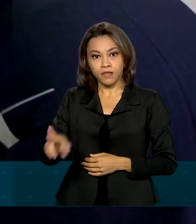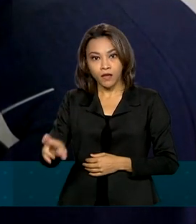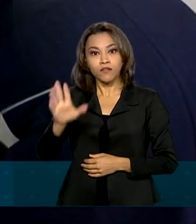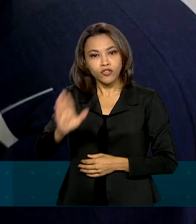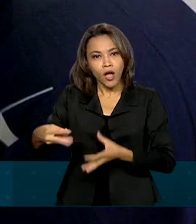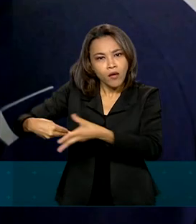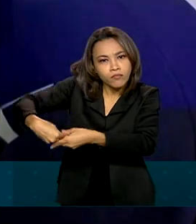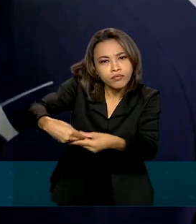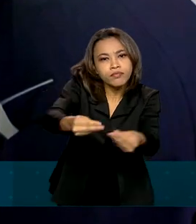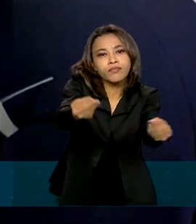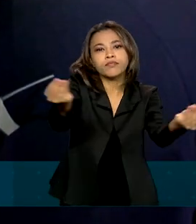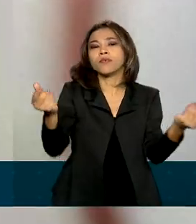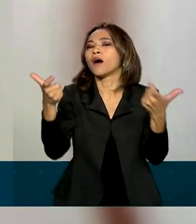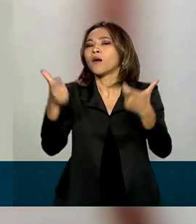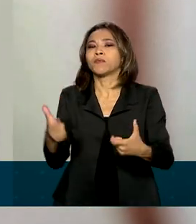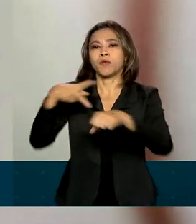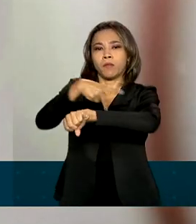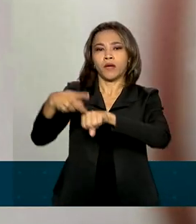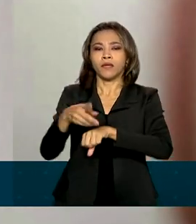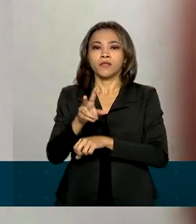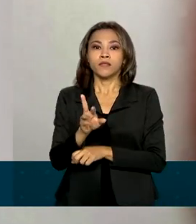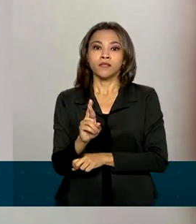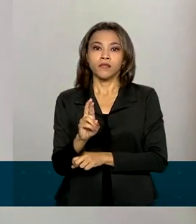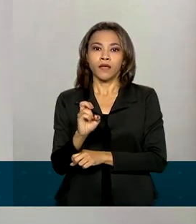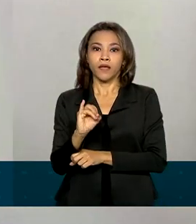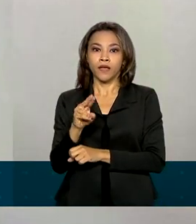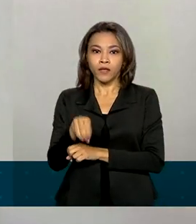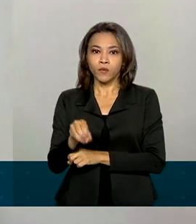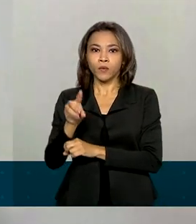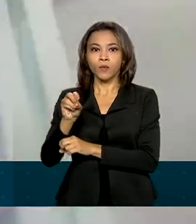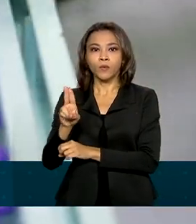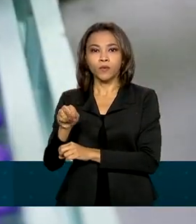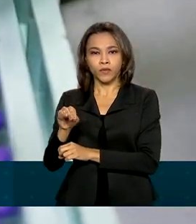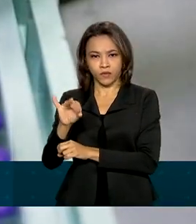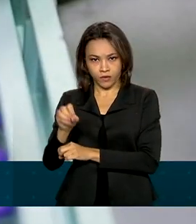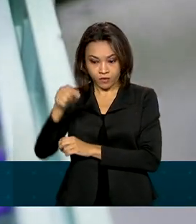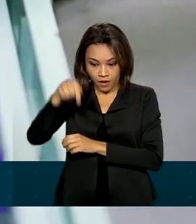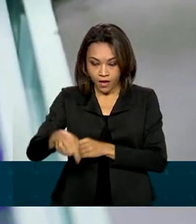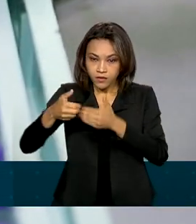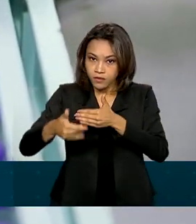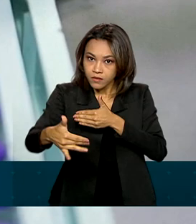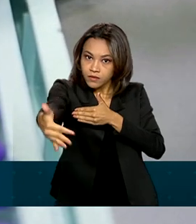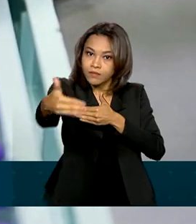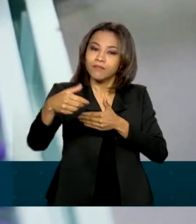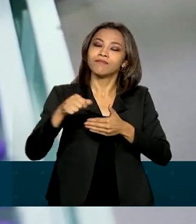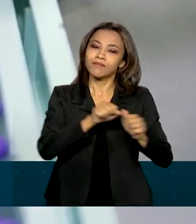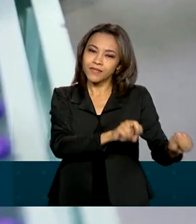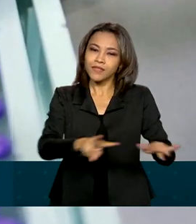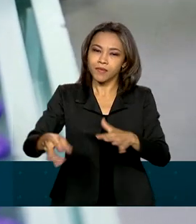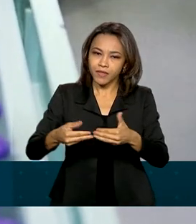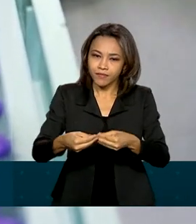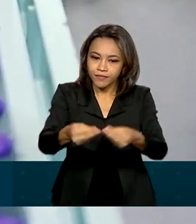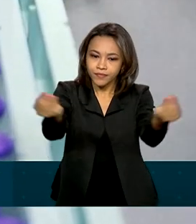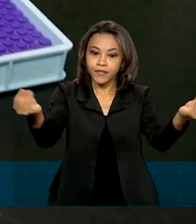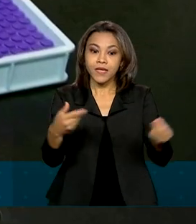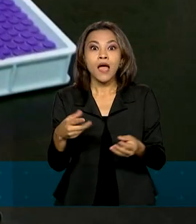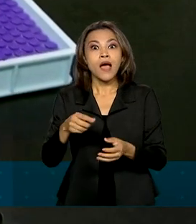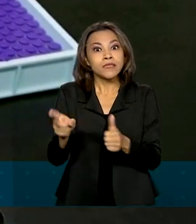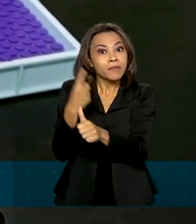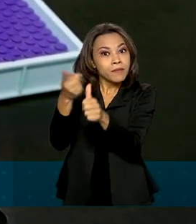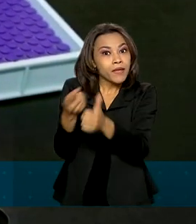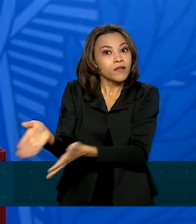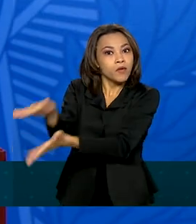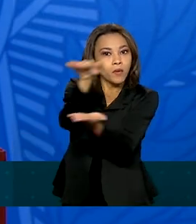distribuída para a população do Reino Unido nesta semana. Segundo o ministro, as primeiras doses chegam ao